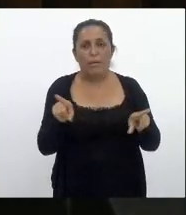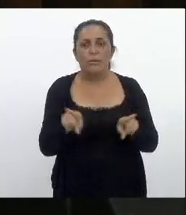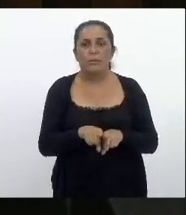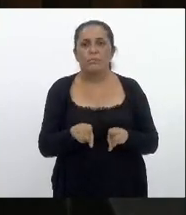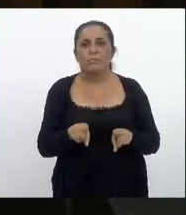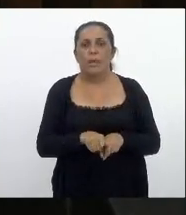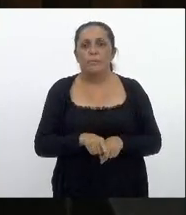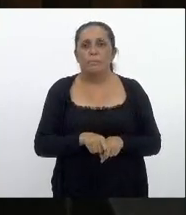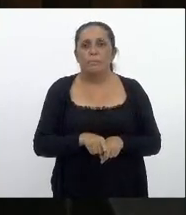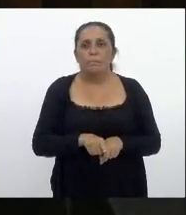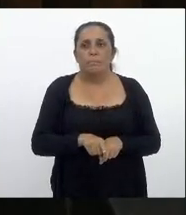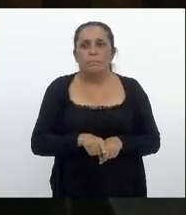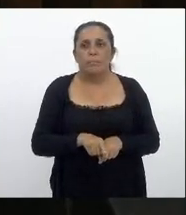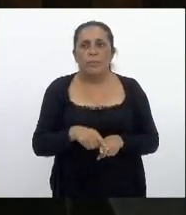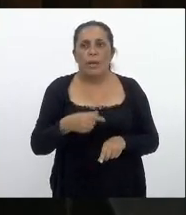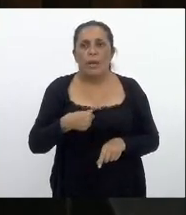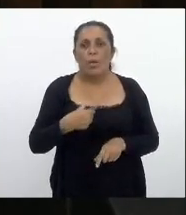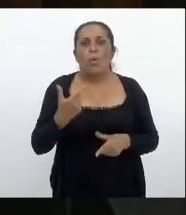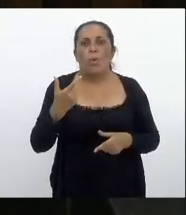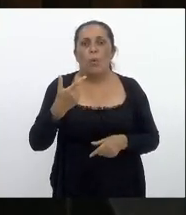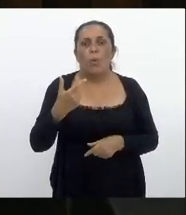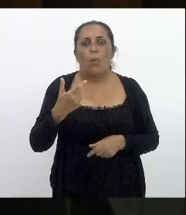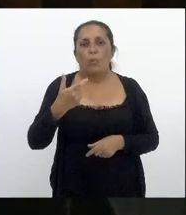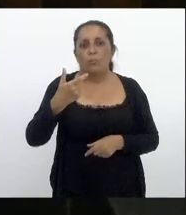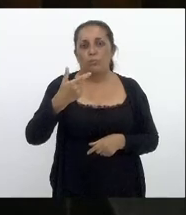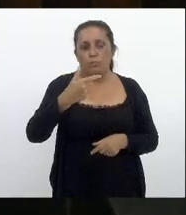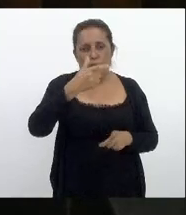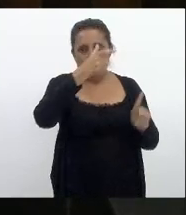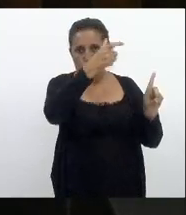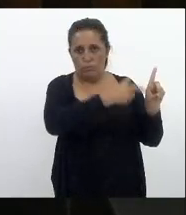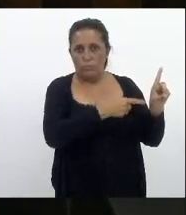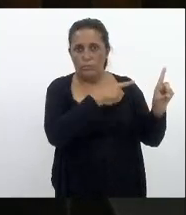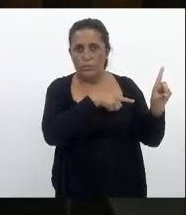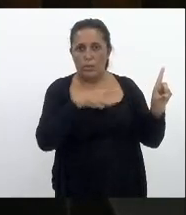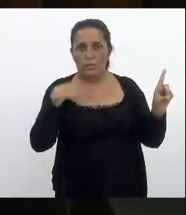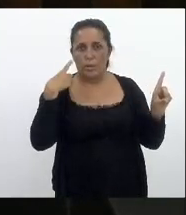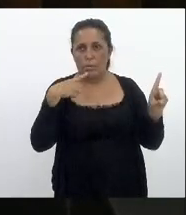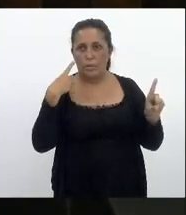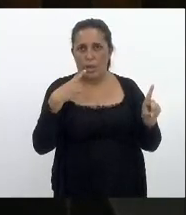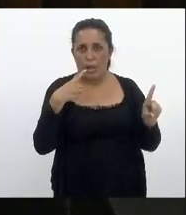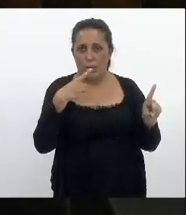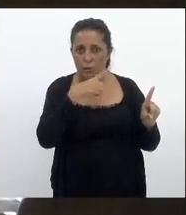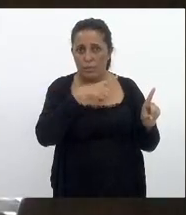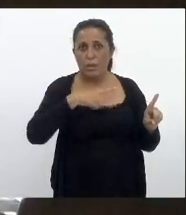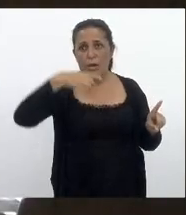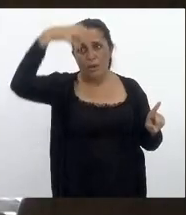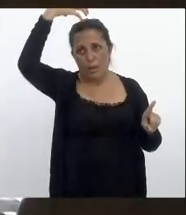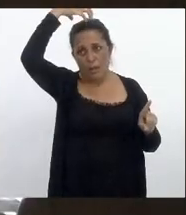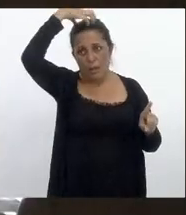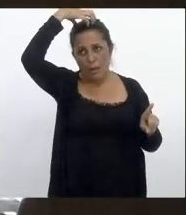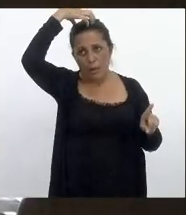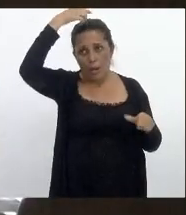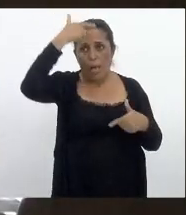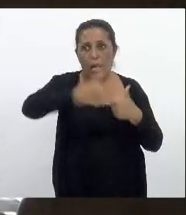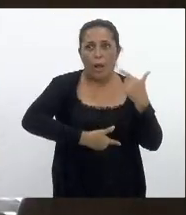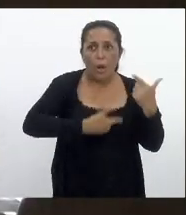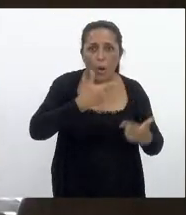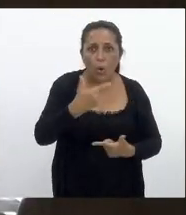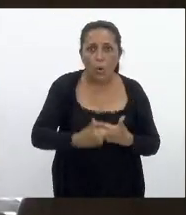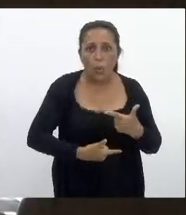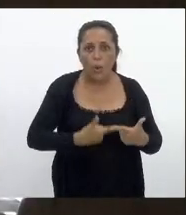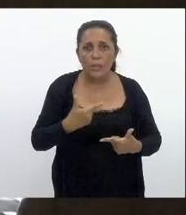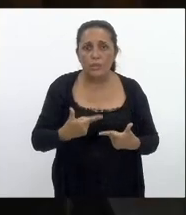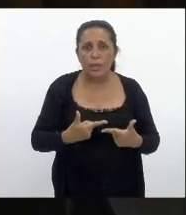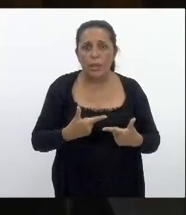estou aqui na presença da deputada Célia Jordão que é do município de Angra dos Reis muito luta pelaquela cidade